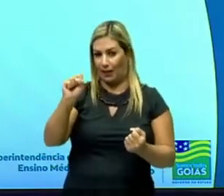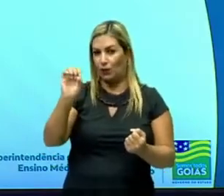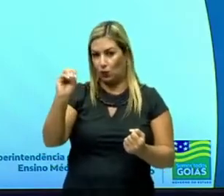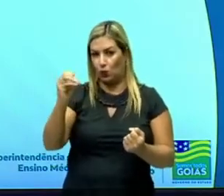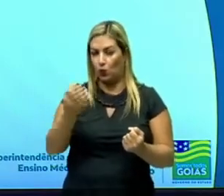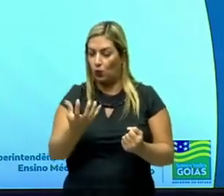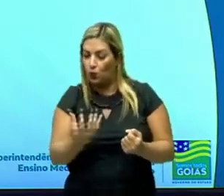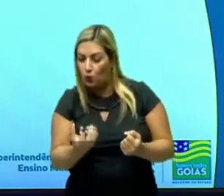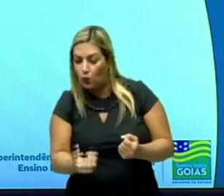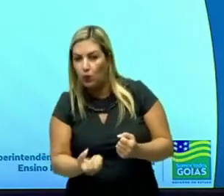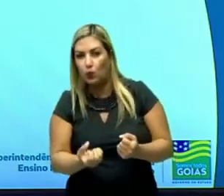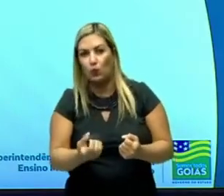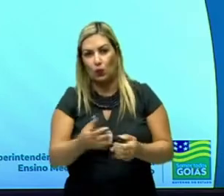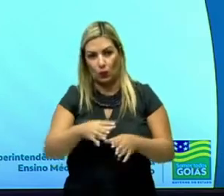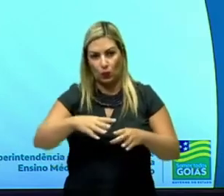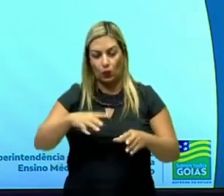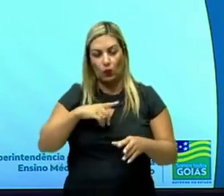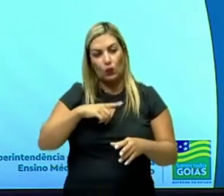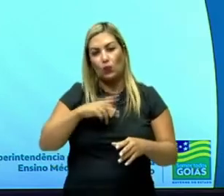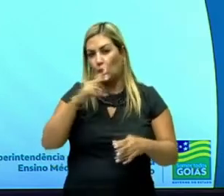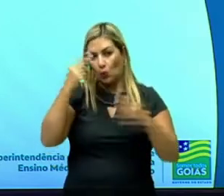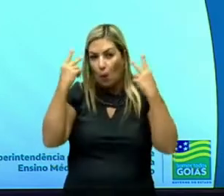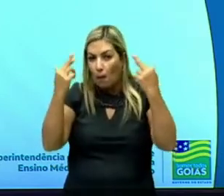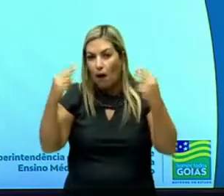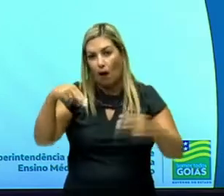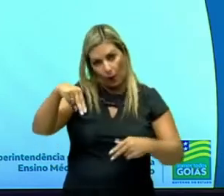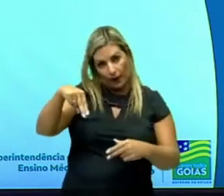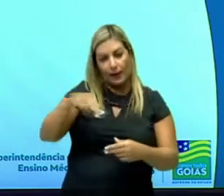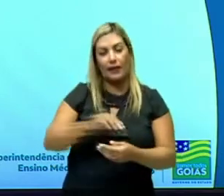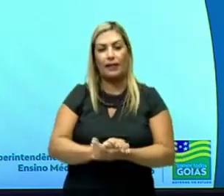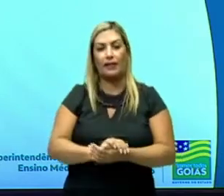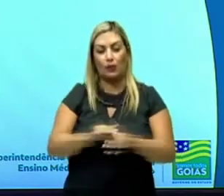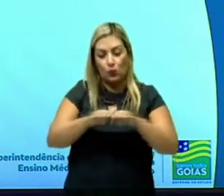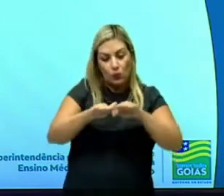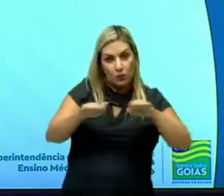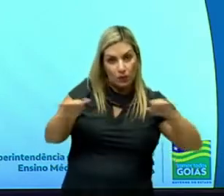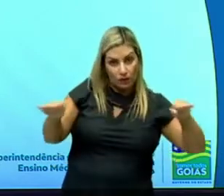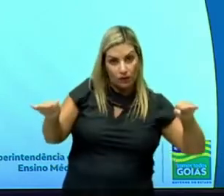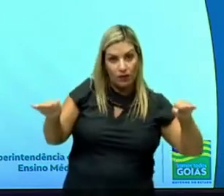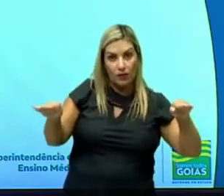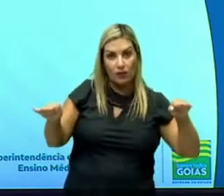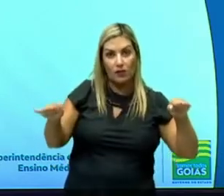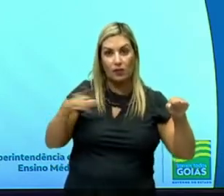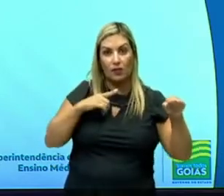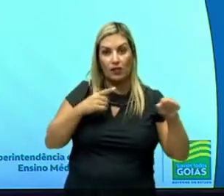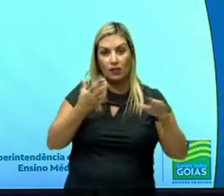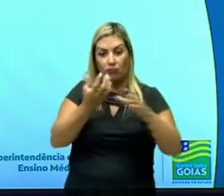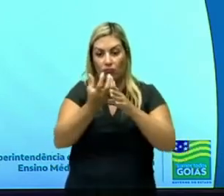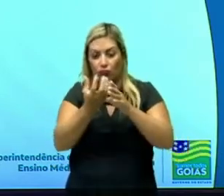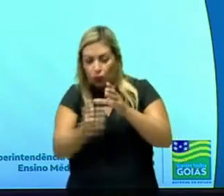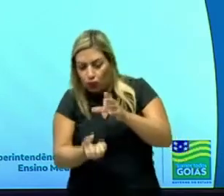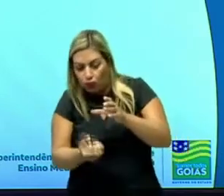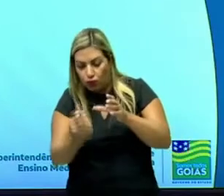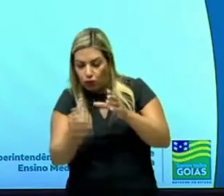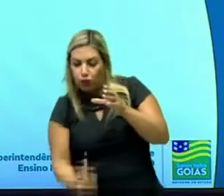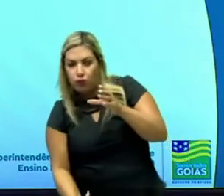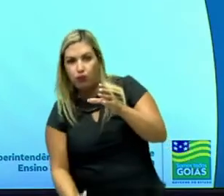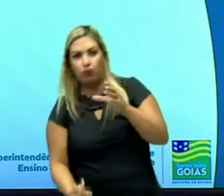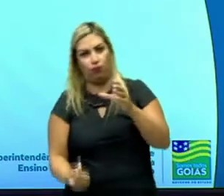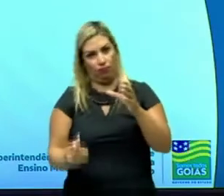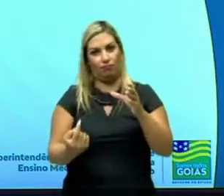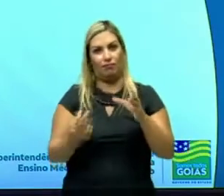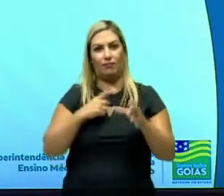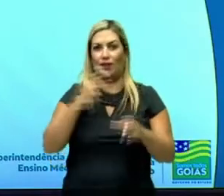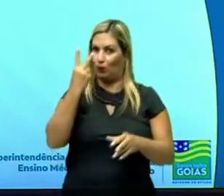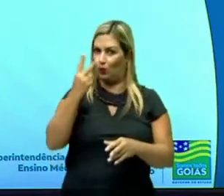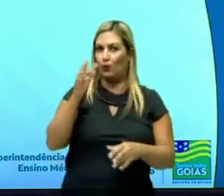centro da Terra, força normal, que é a superfície, não deixando que esse corpo afunde na superfície. E